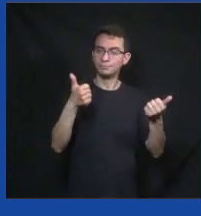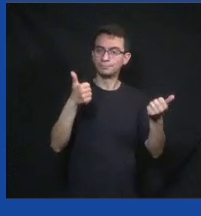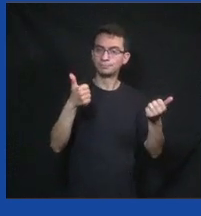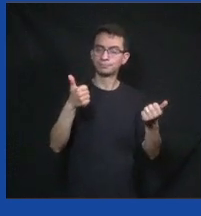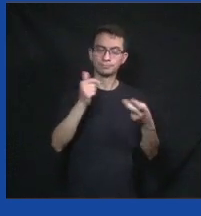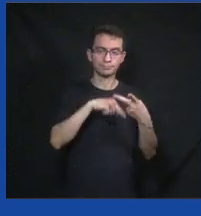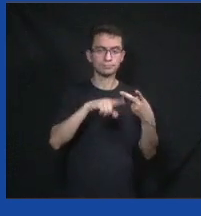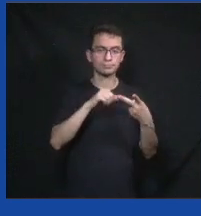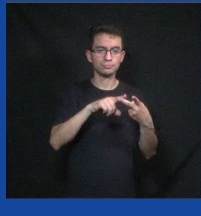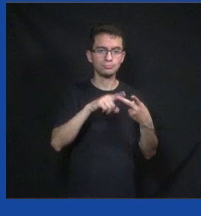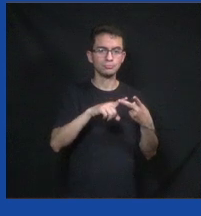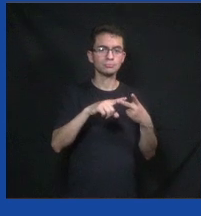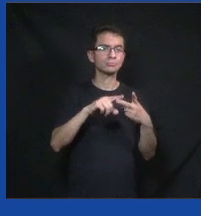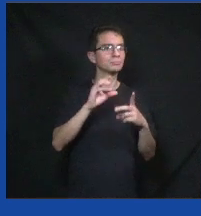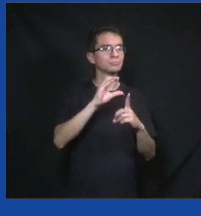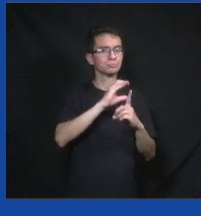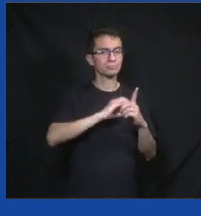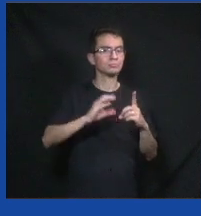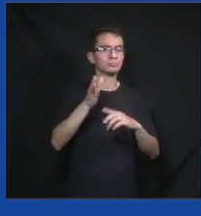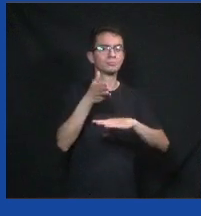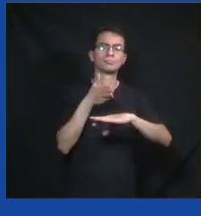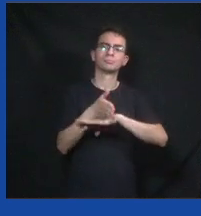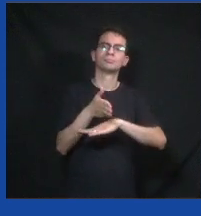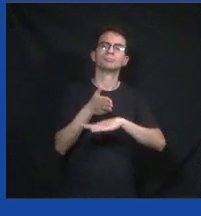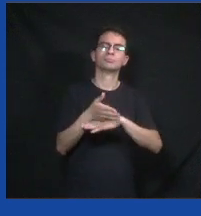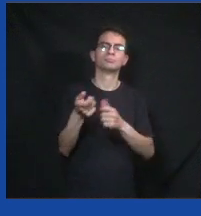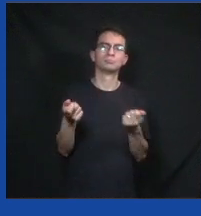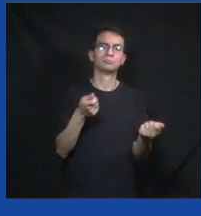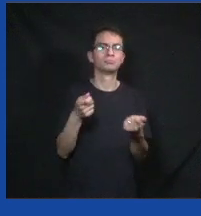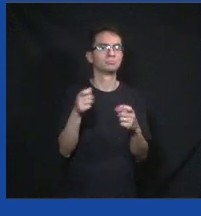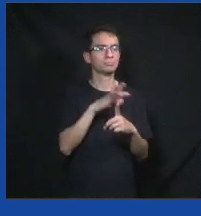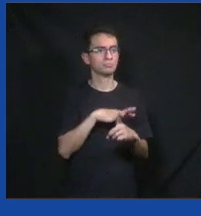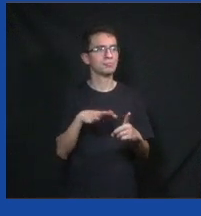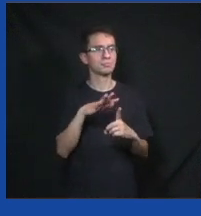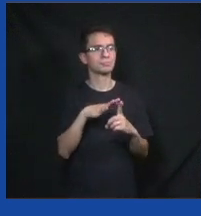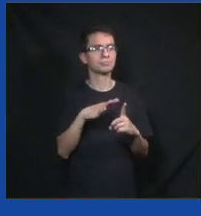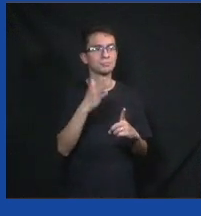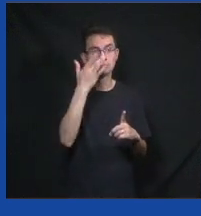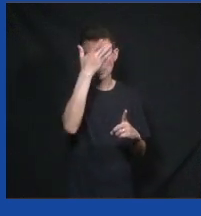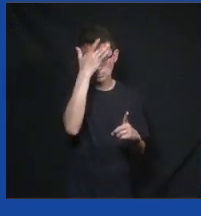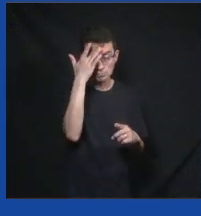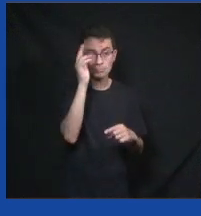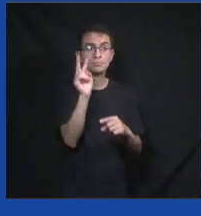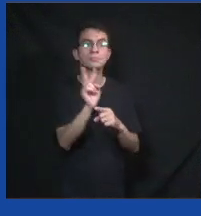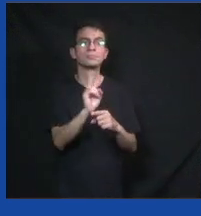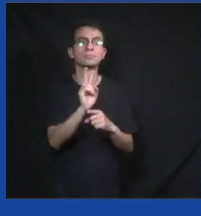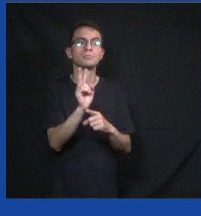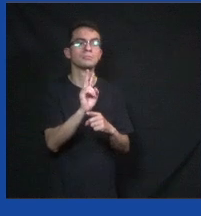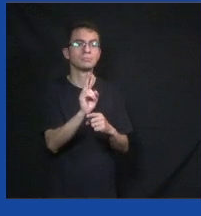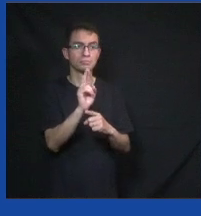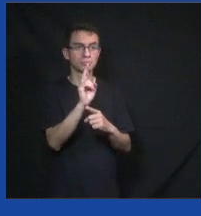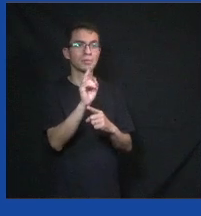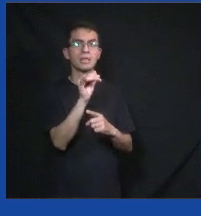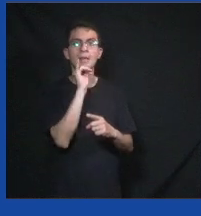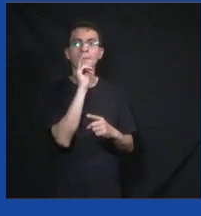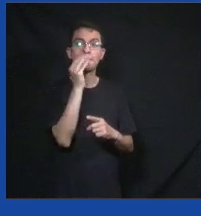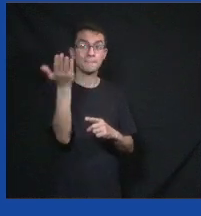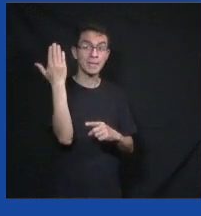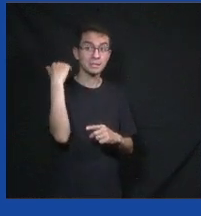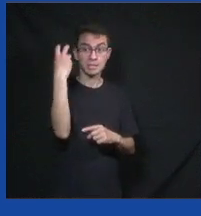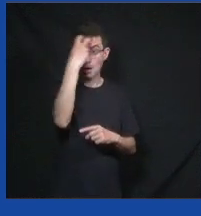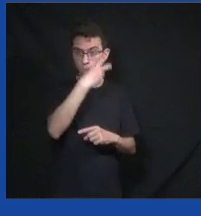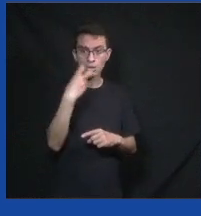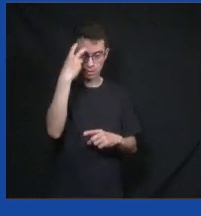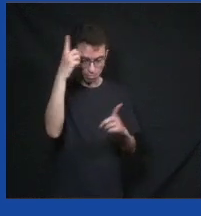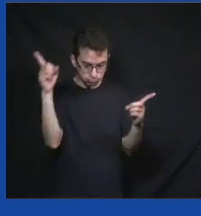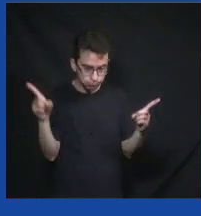cidadão, então aumenta muito o controle social, as pessoas começam a tomar muito mais conta da cidade delas e a gente transforma uma coisa que demorava cinco horas